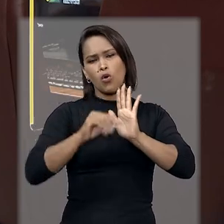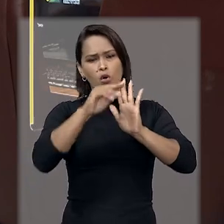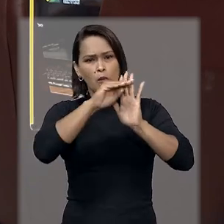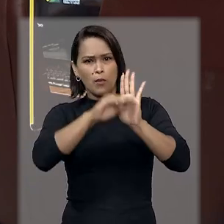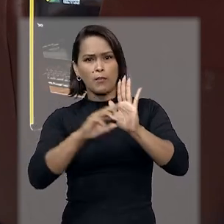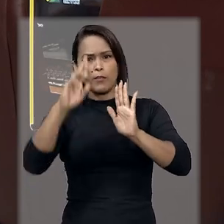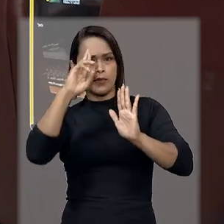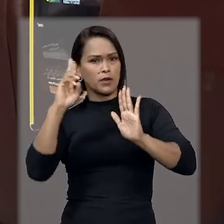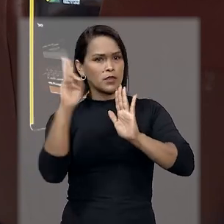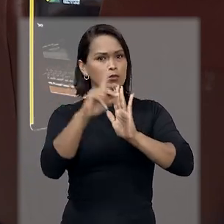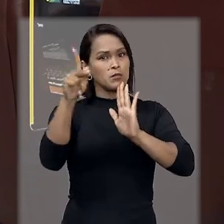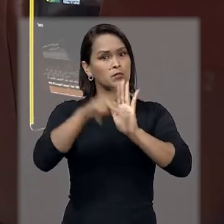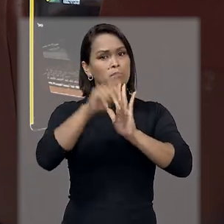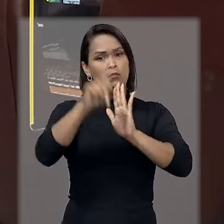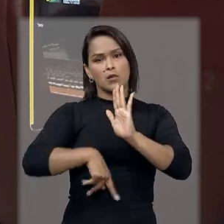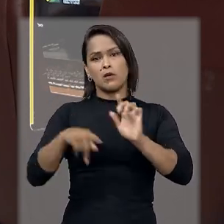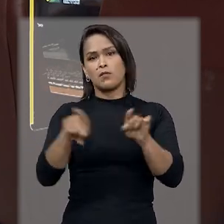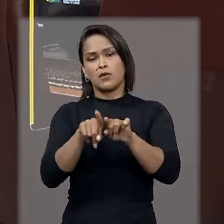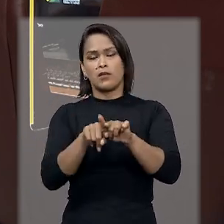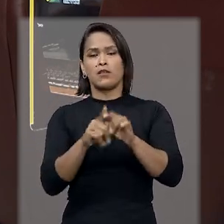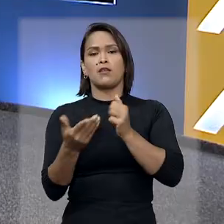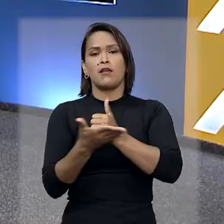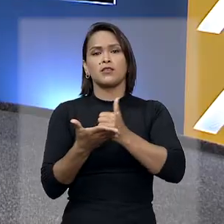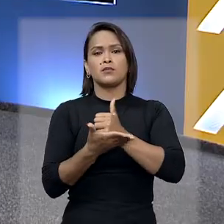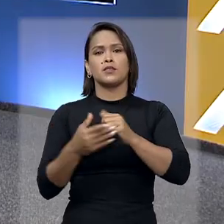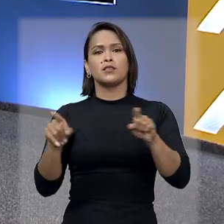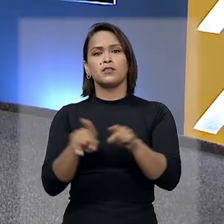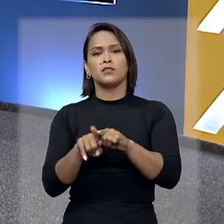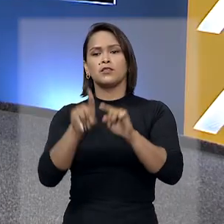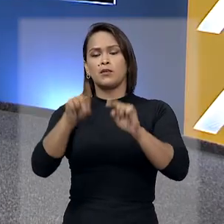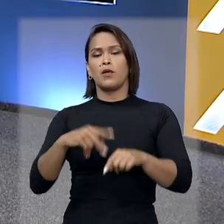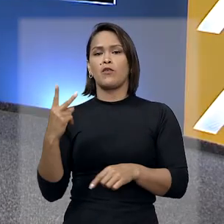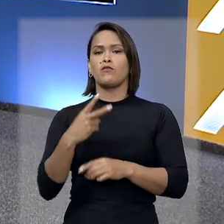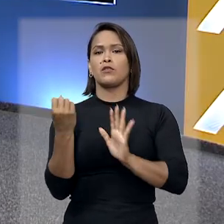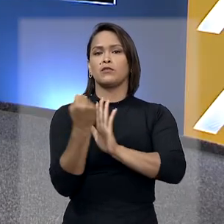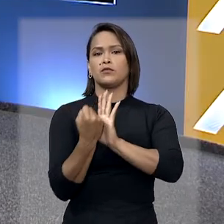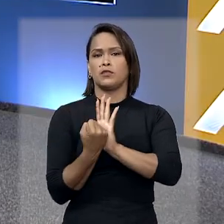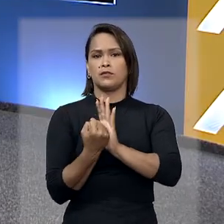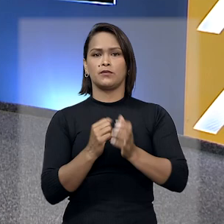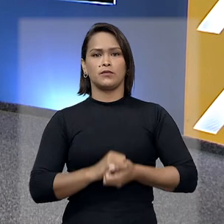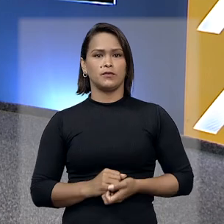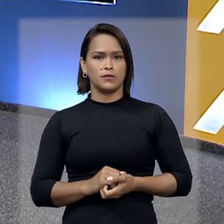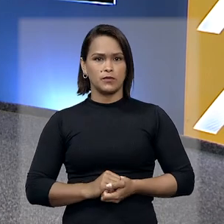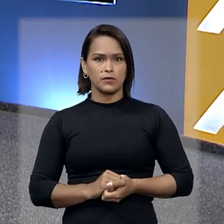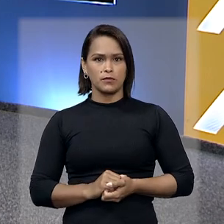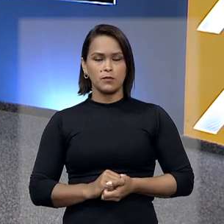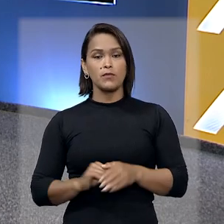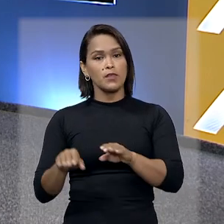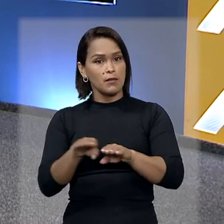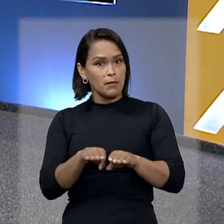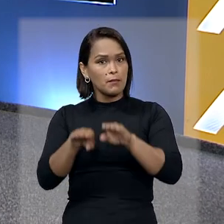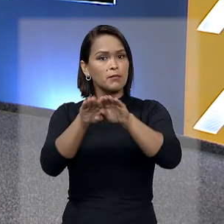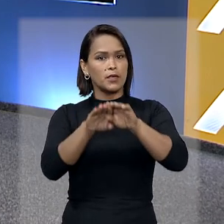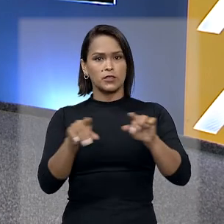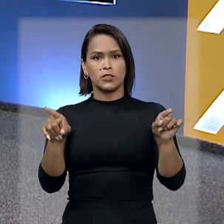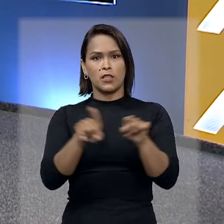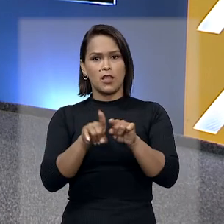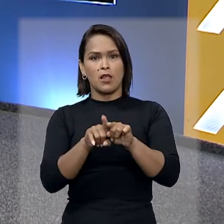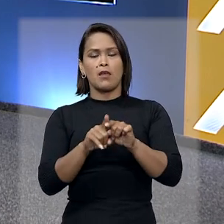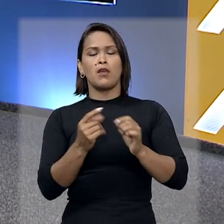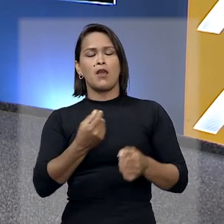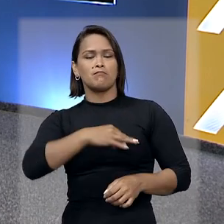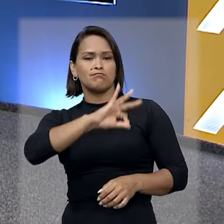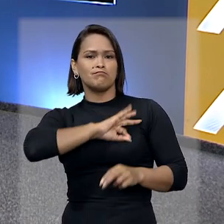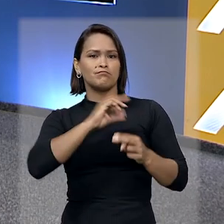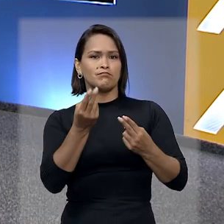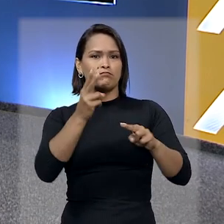a responsabilização civil e a razoabilidade do valor fixado. Mantida também a prisão do policial